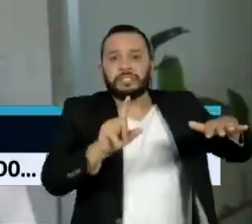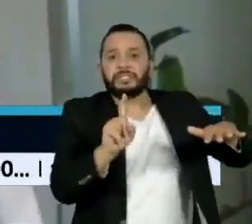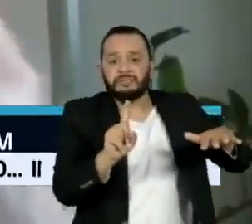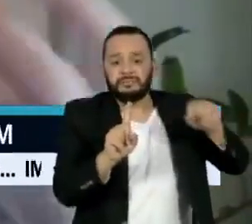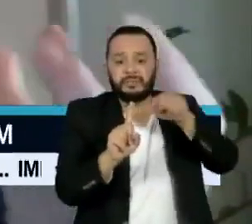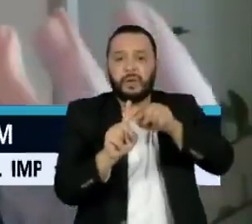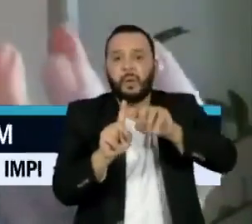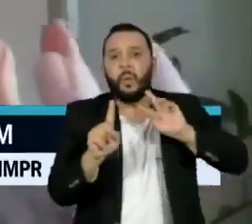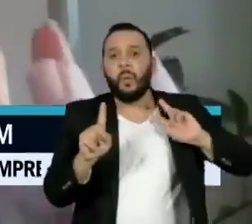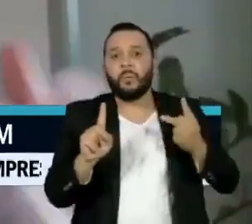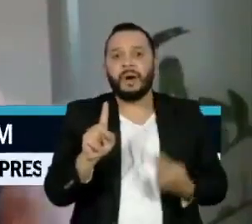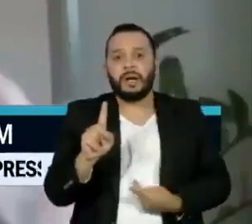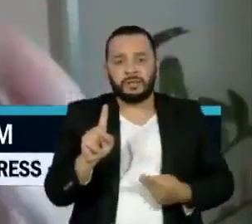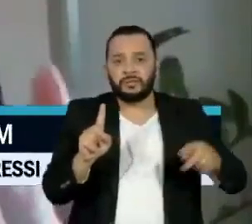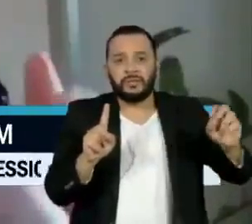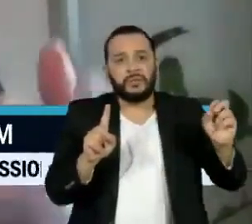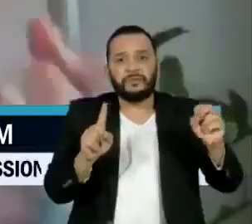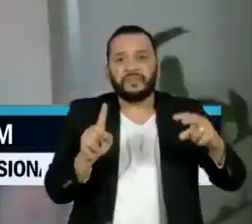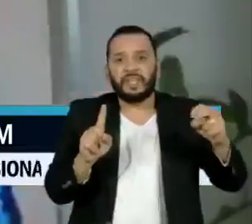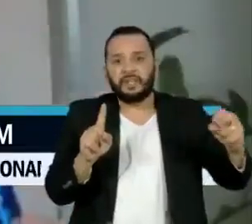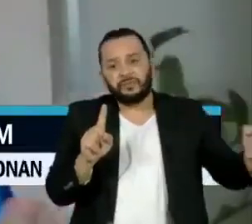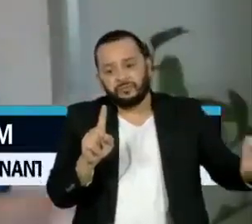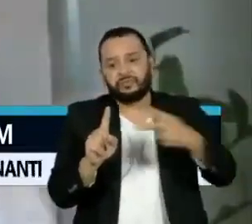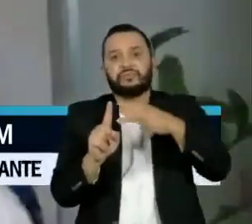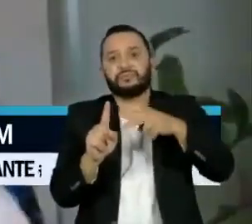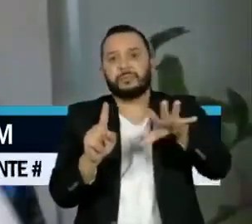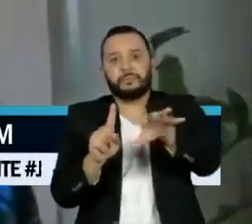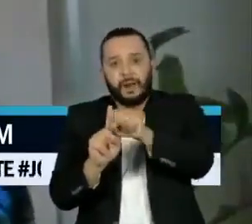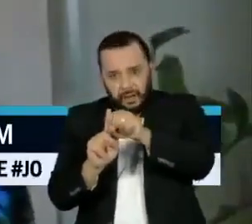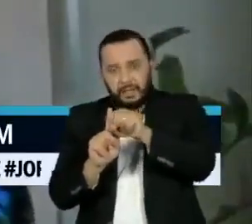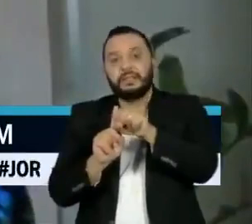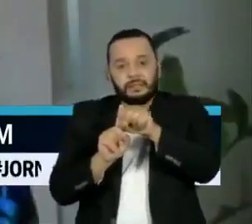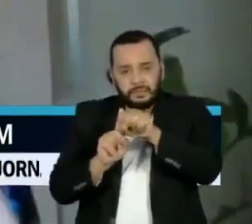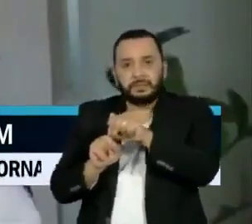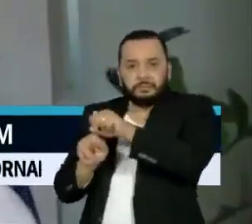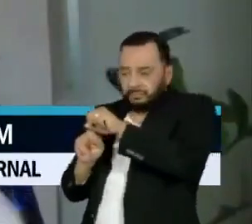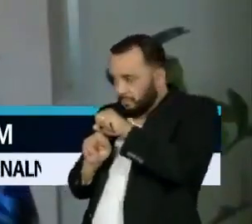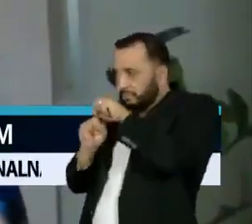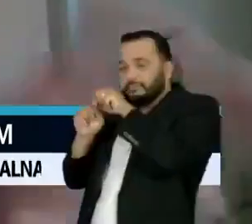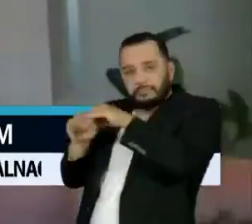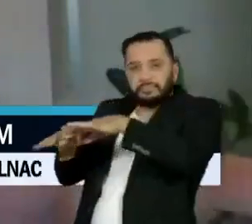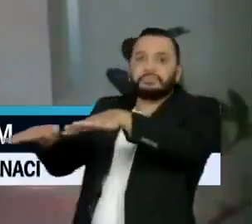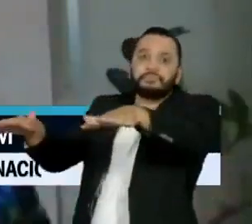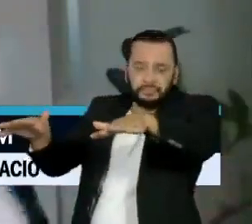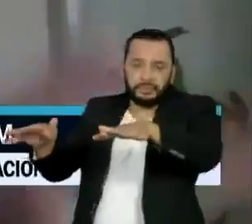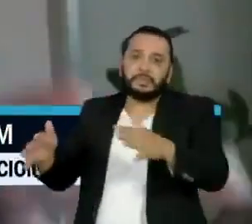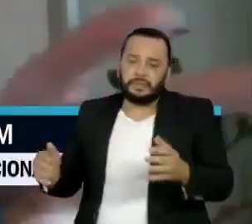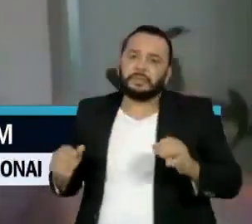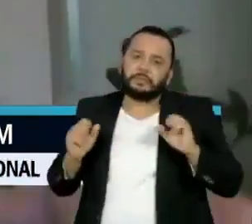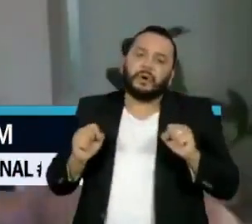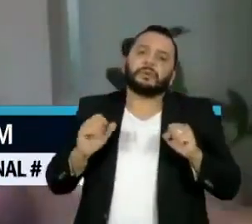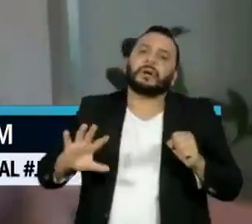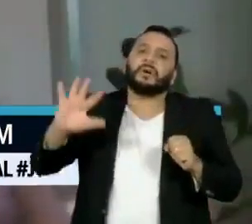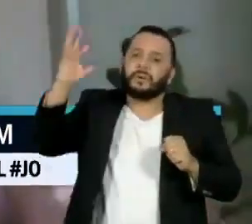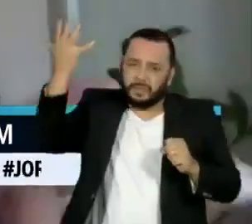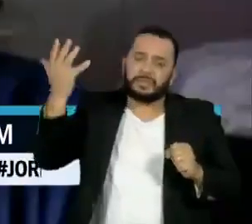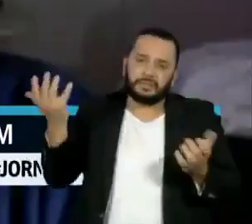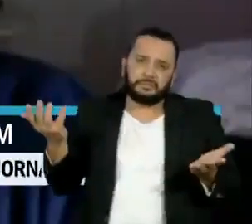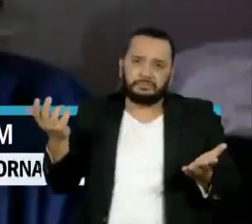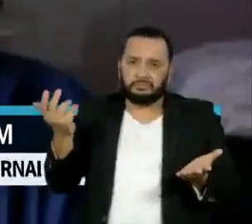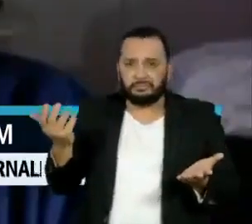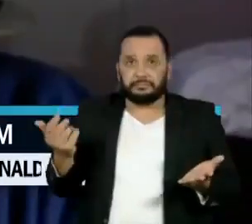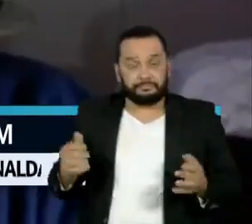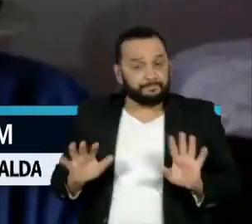a se anexar, digamos assim, a outros hospedeiros, que não os animais silvestres, como normalmente é o que